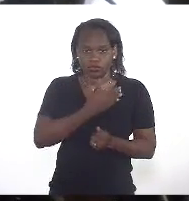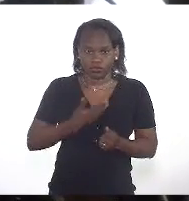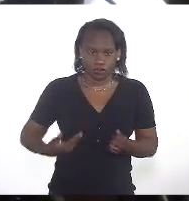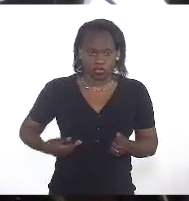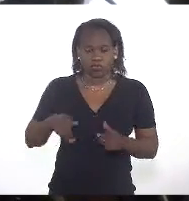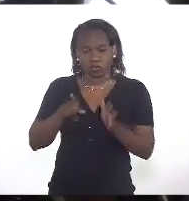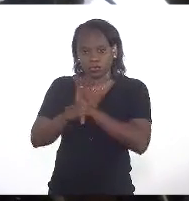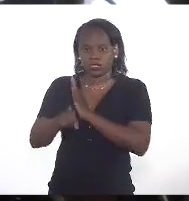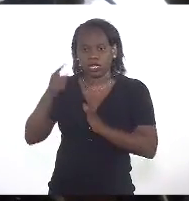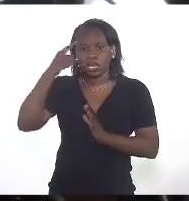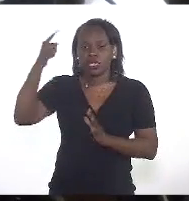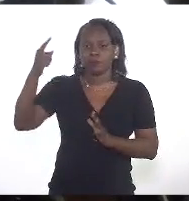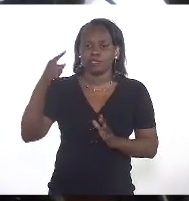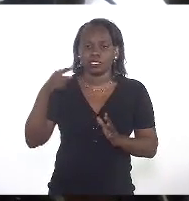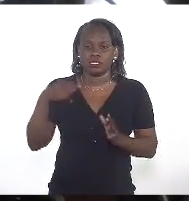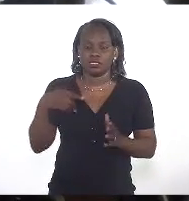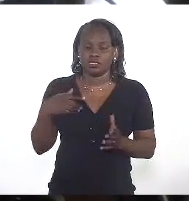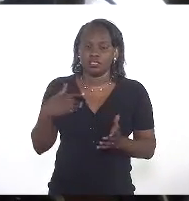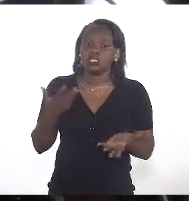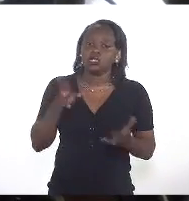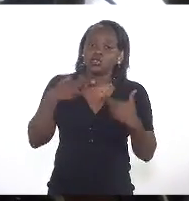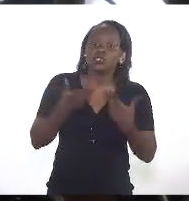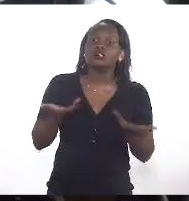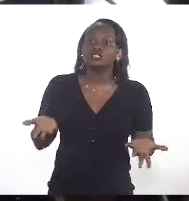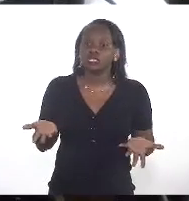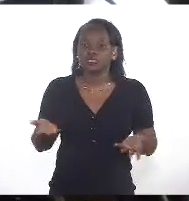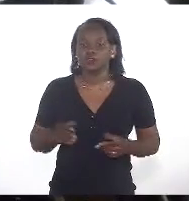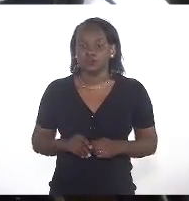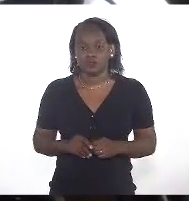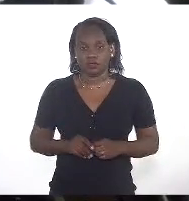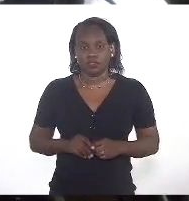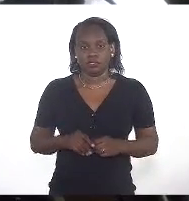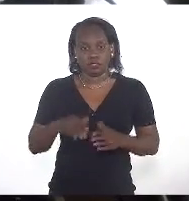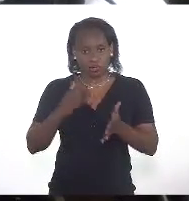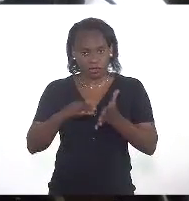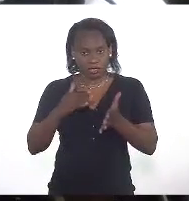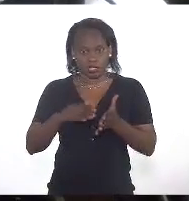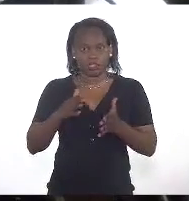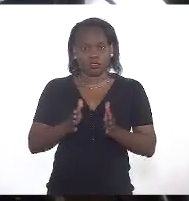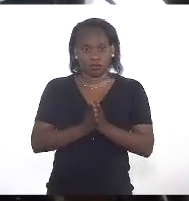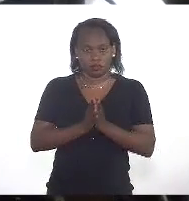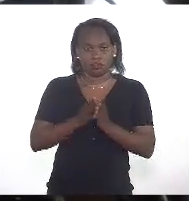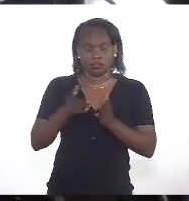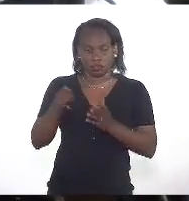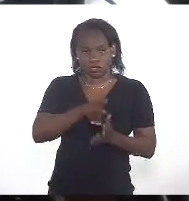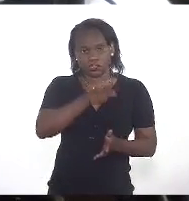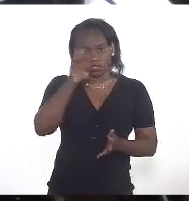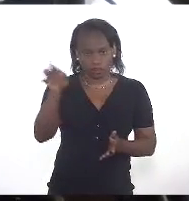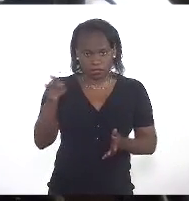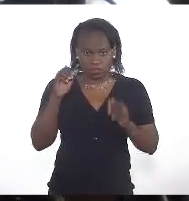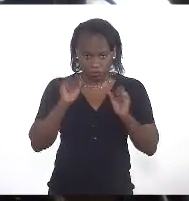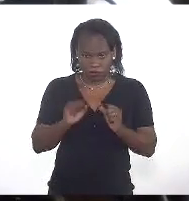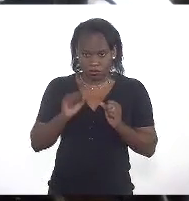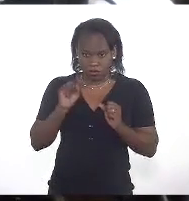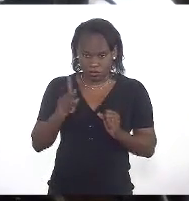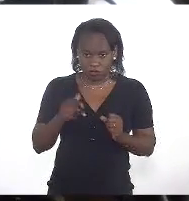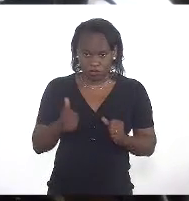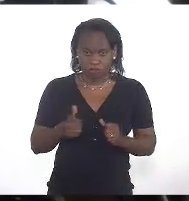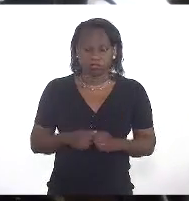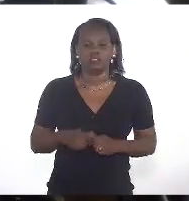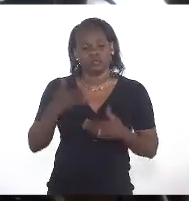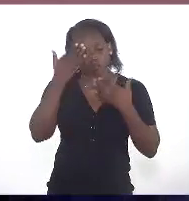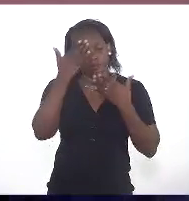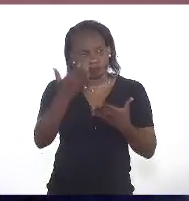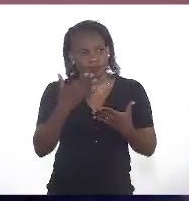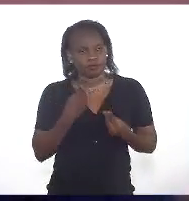cobrar dele uma reunião, que o secretário possa recebê-las lá. Eu agradeço,